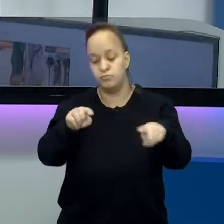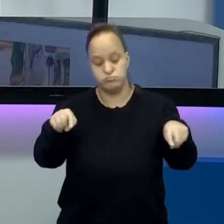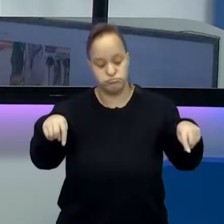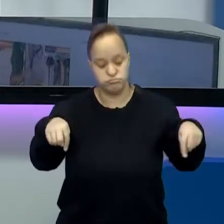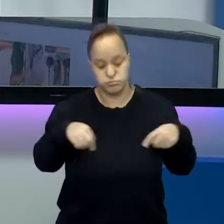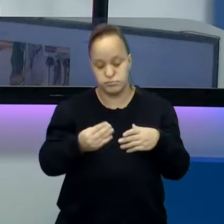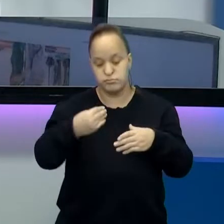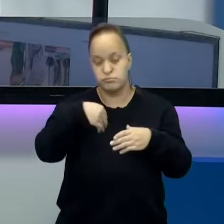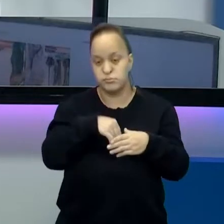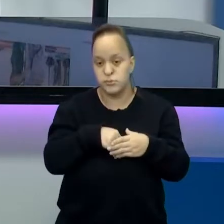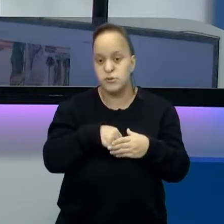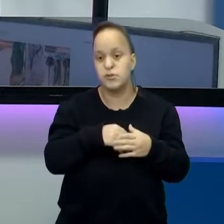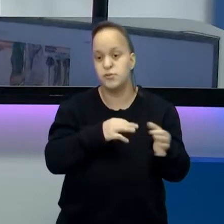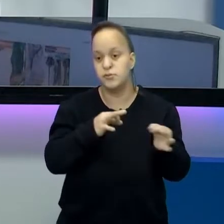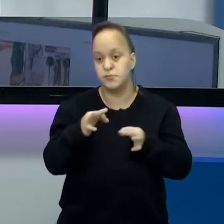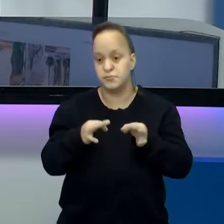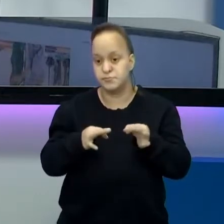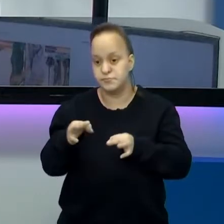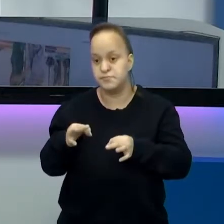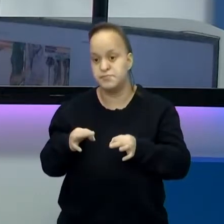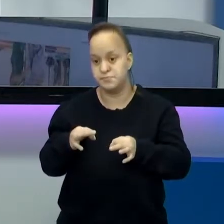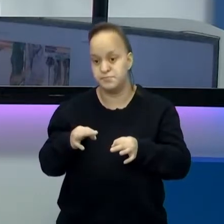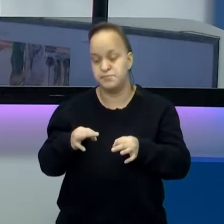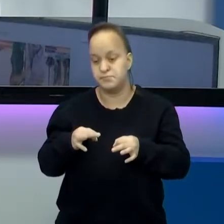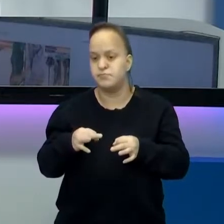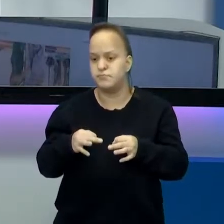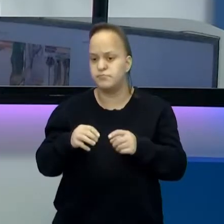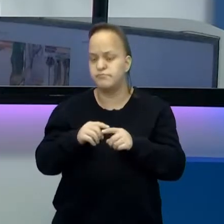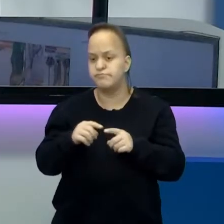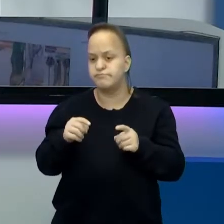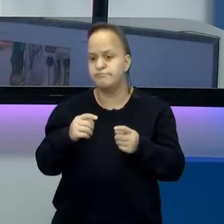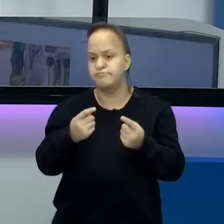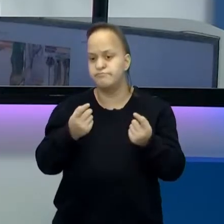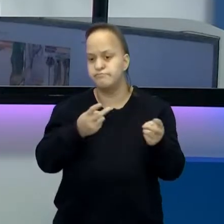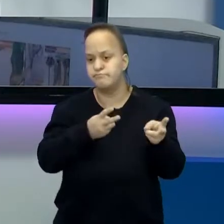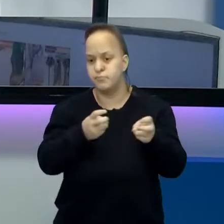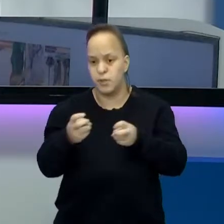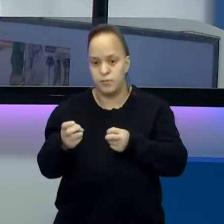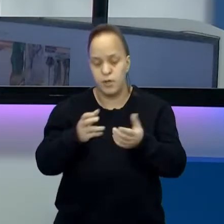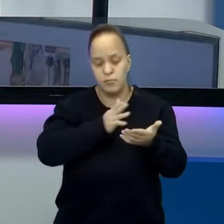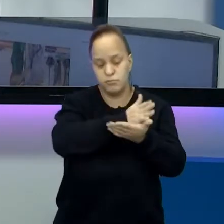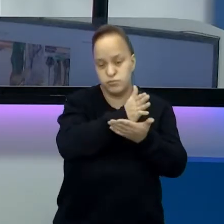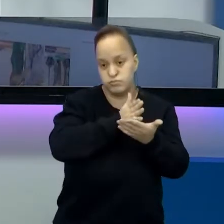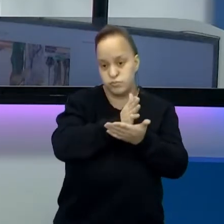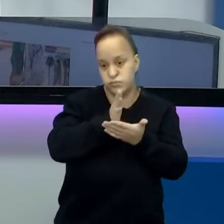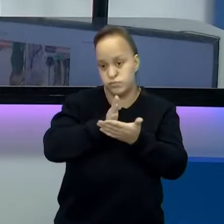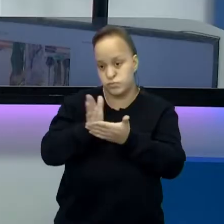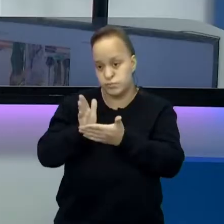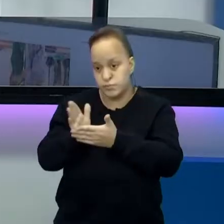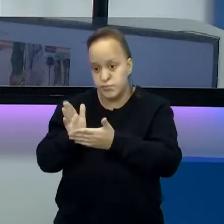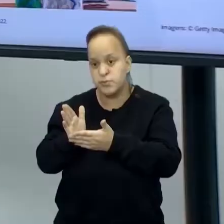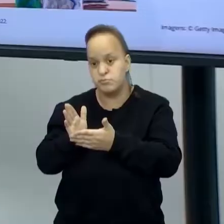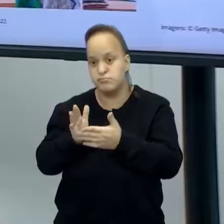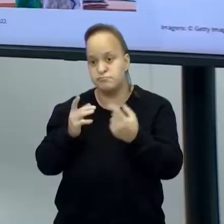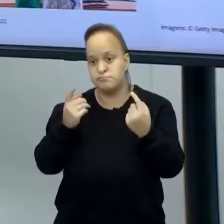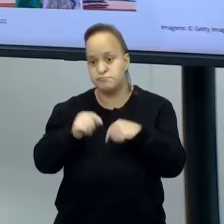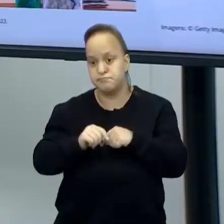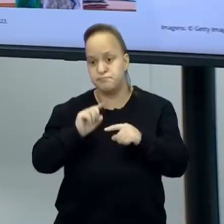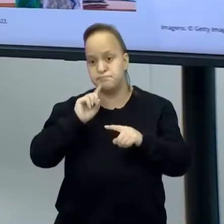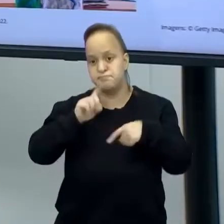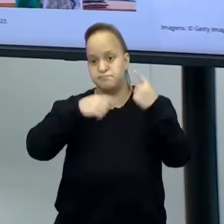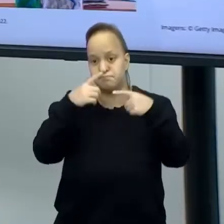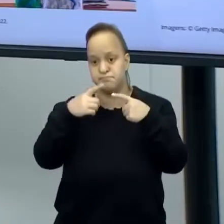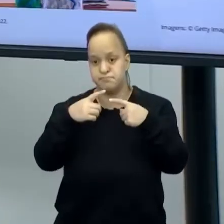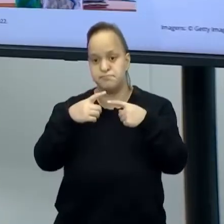e os campos ainda que sem que há, o quanto essa profissão ainda pode crescer? O quanto